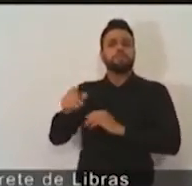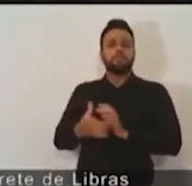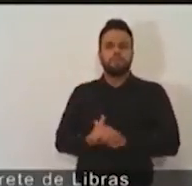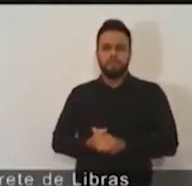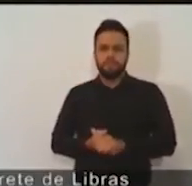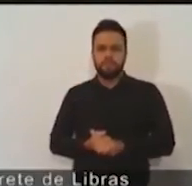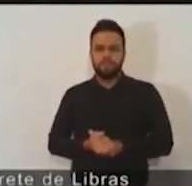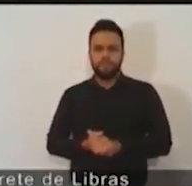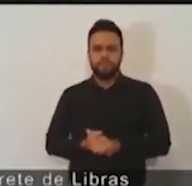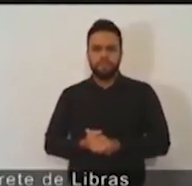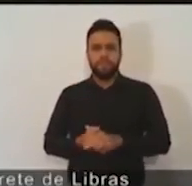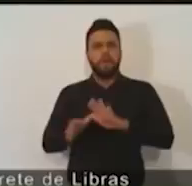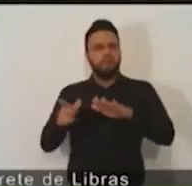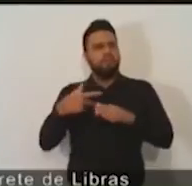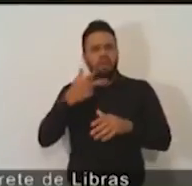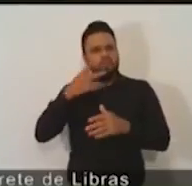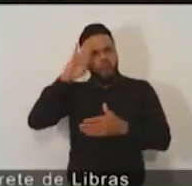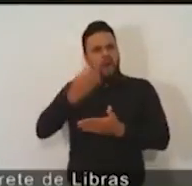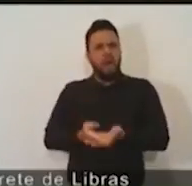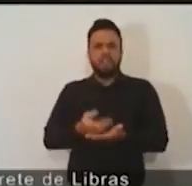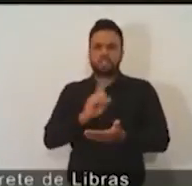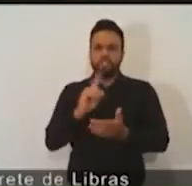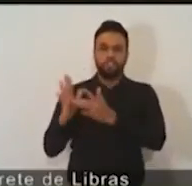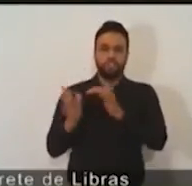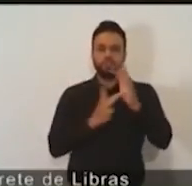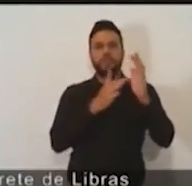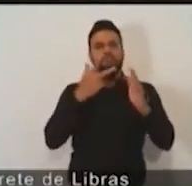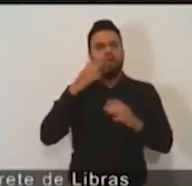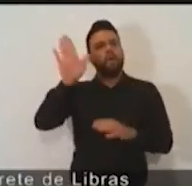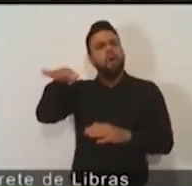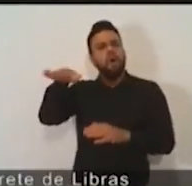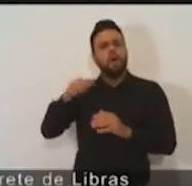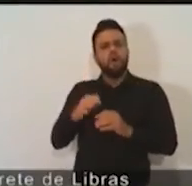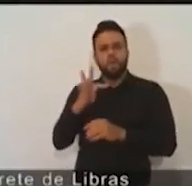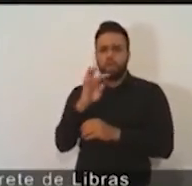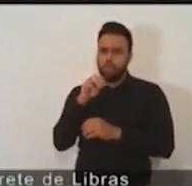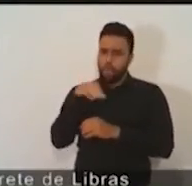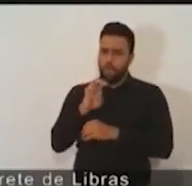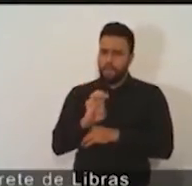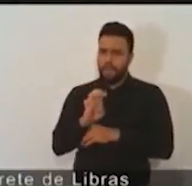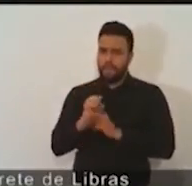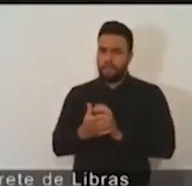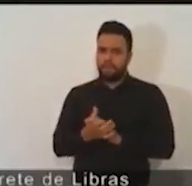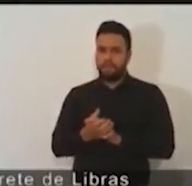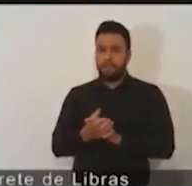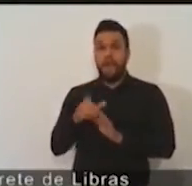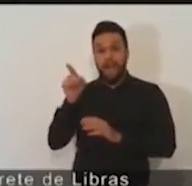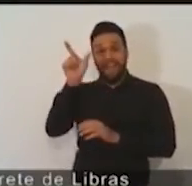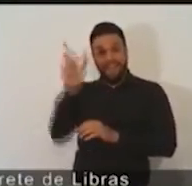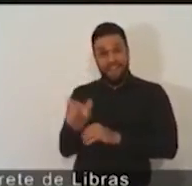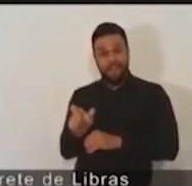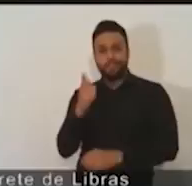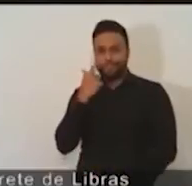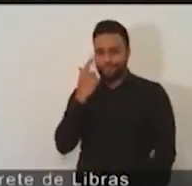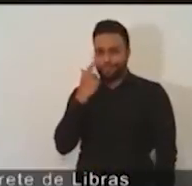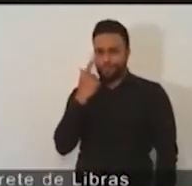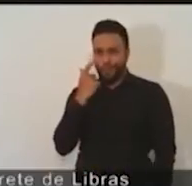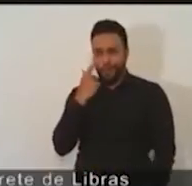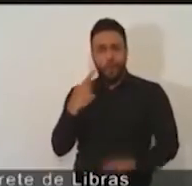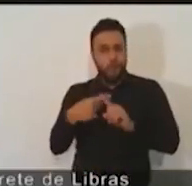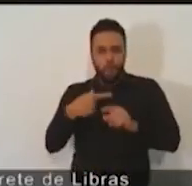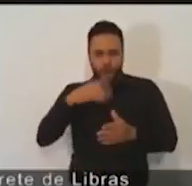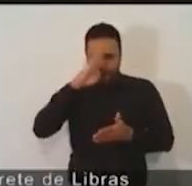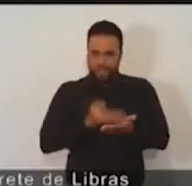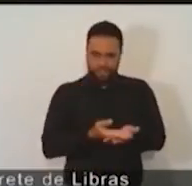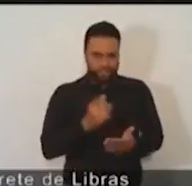dele, eu não acredito. Jesus apareceu aí e disse, Tomé. Aí Tomé chorou, porque eu não acreditava, e